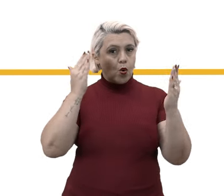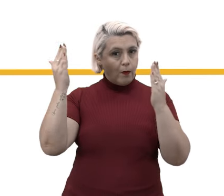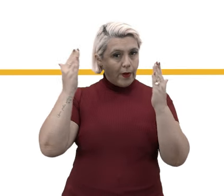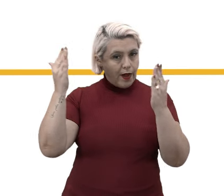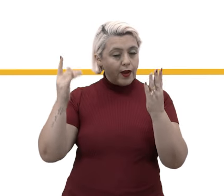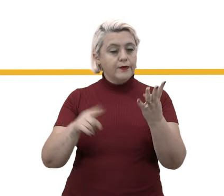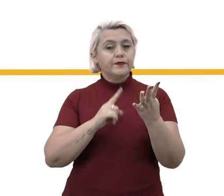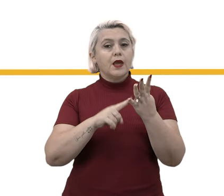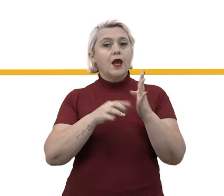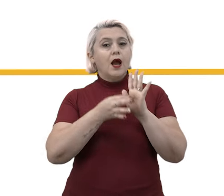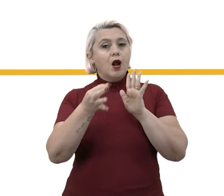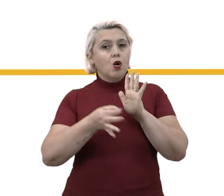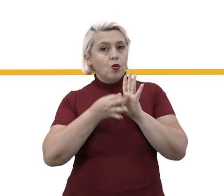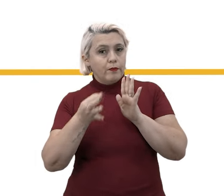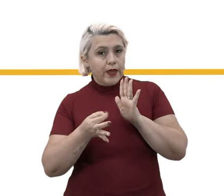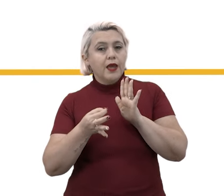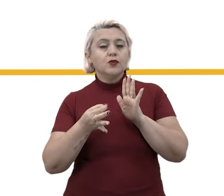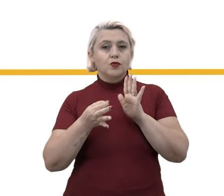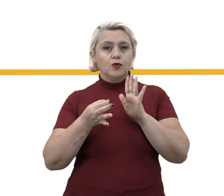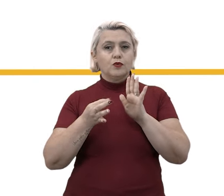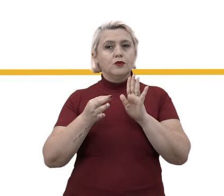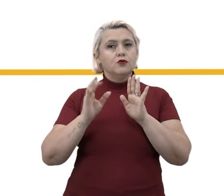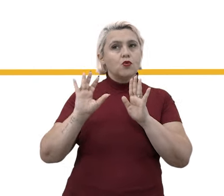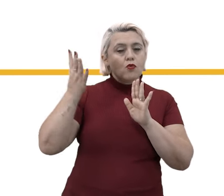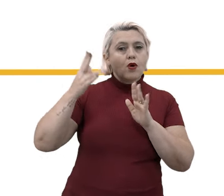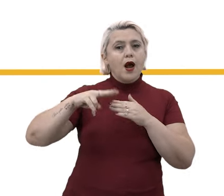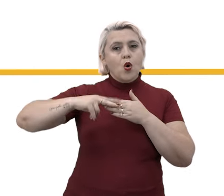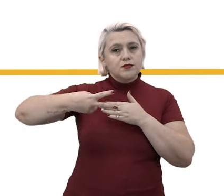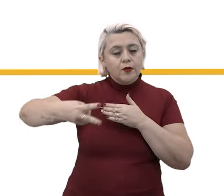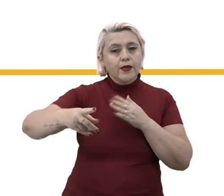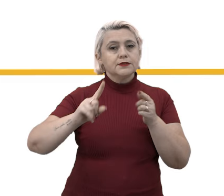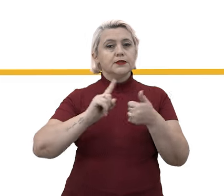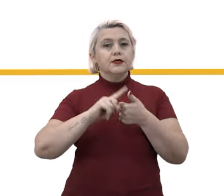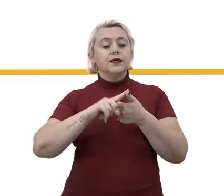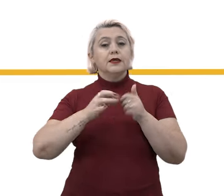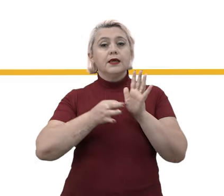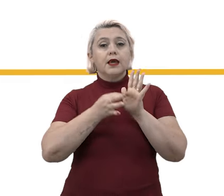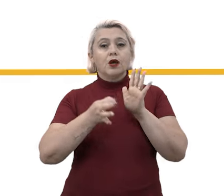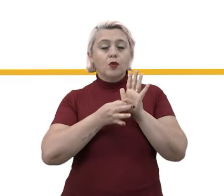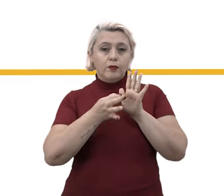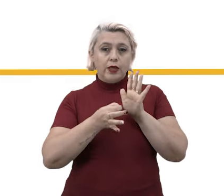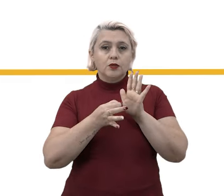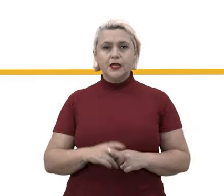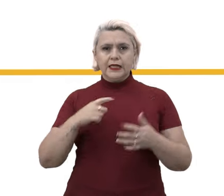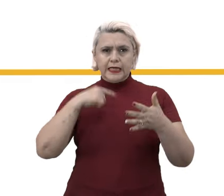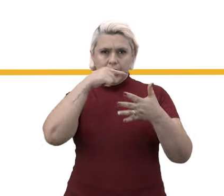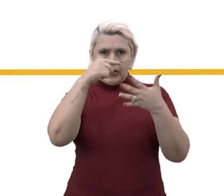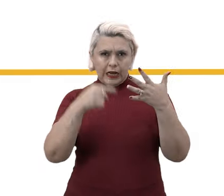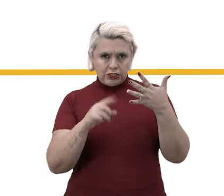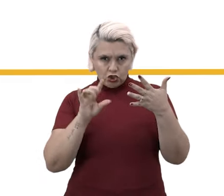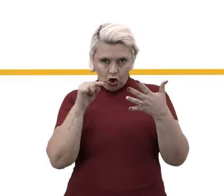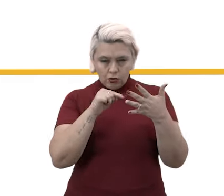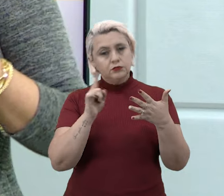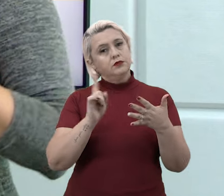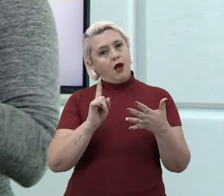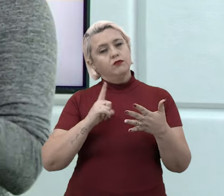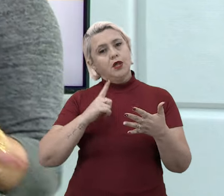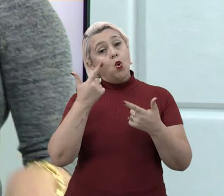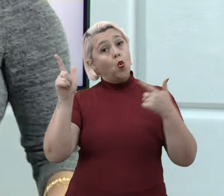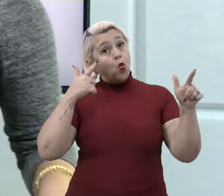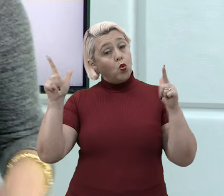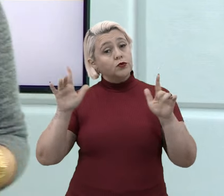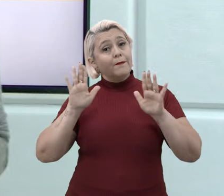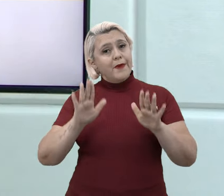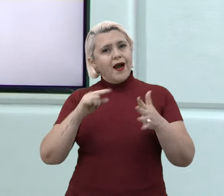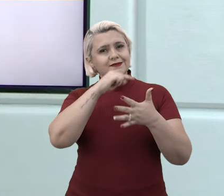comparação, argumento por causa e consequência e argumento por exemplificação. São só esses? Não, não